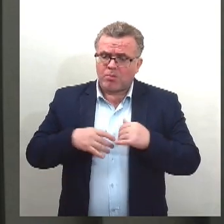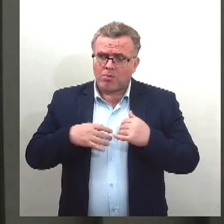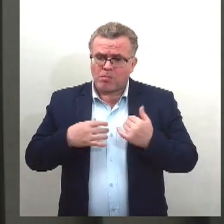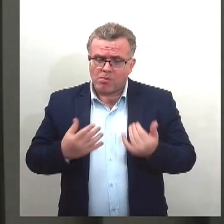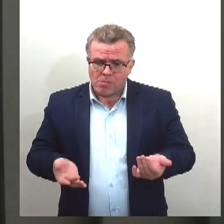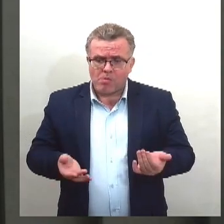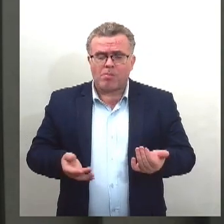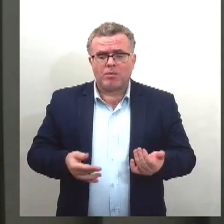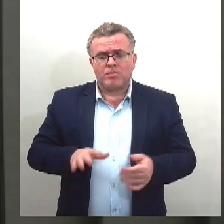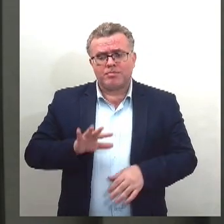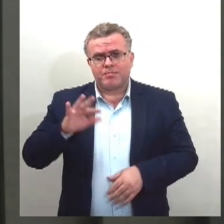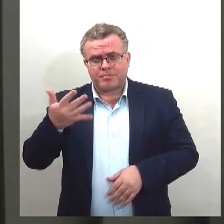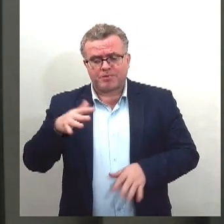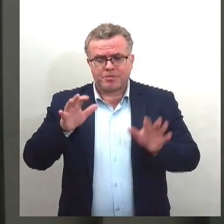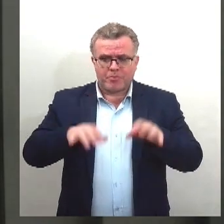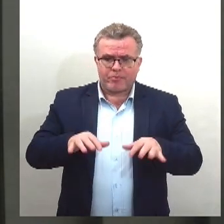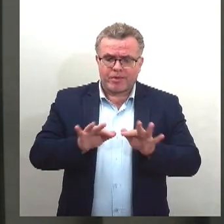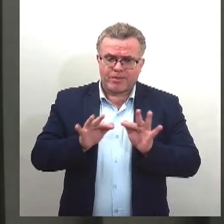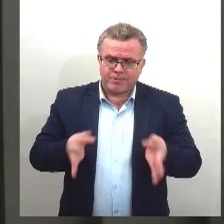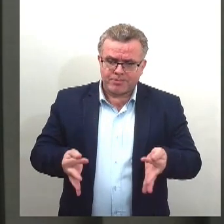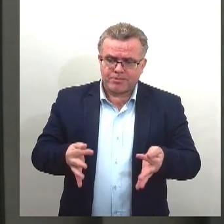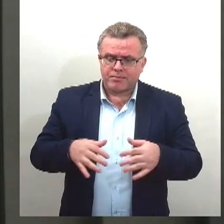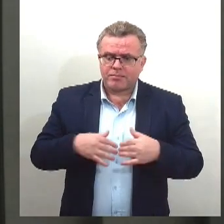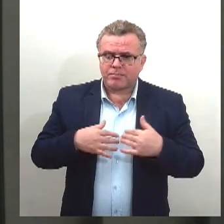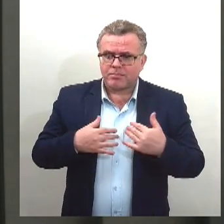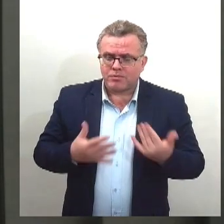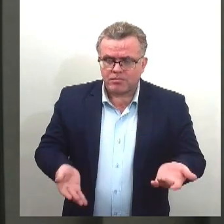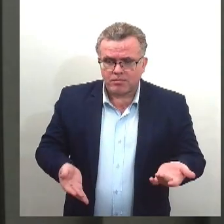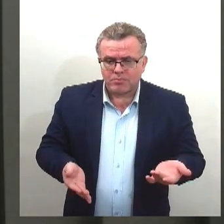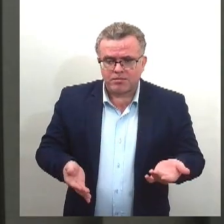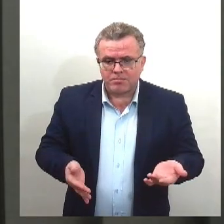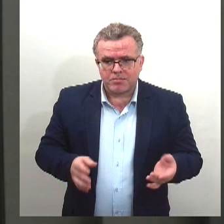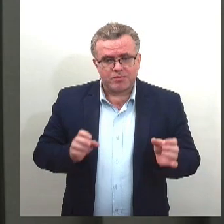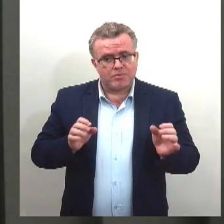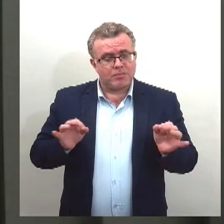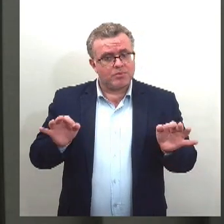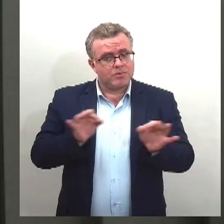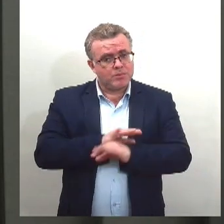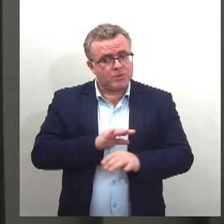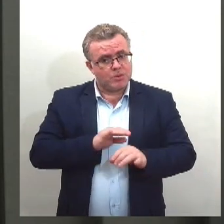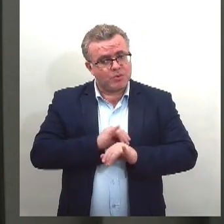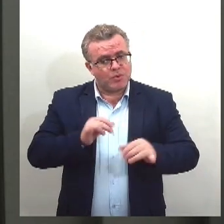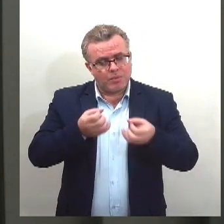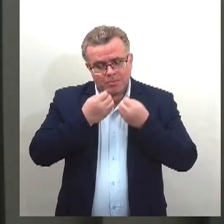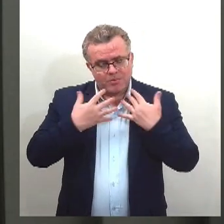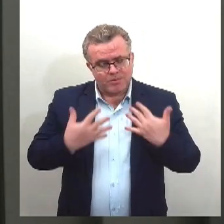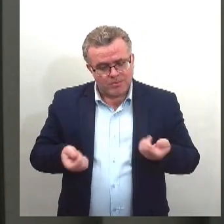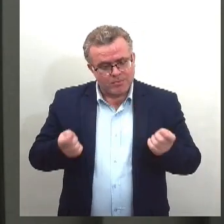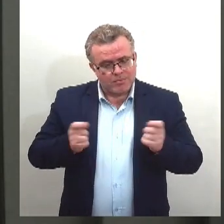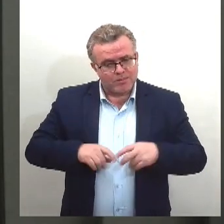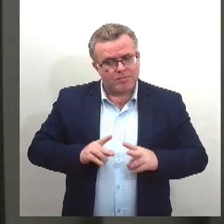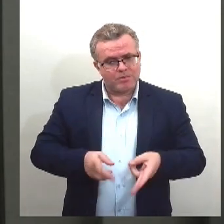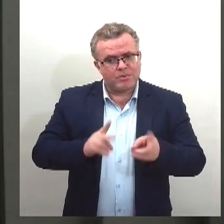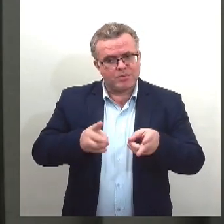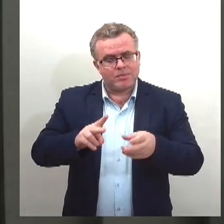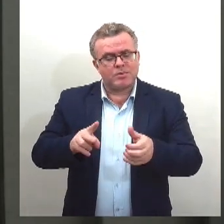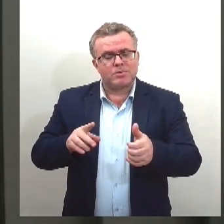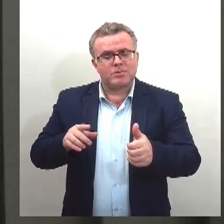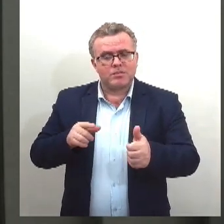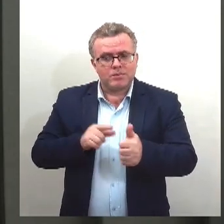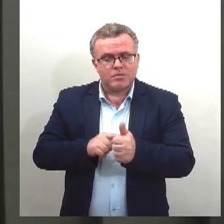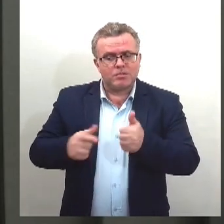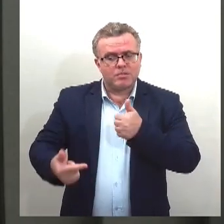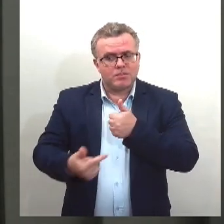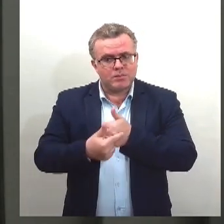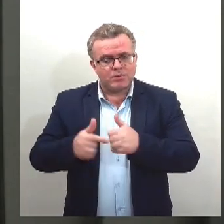leve no Sertão. Com essas informações, a gente fica por aqui. Siga a TV Alese nas redes sociais, Facebook e Instagram, pelo arroba